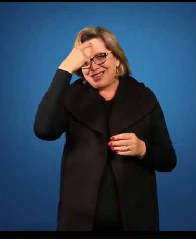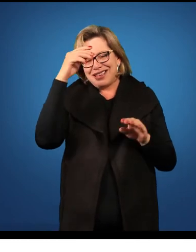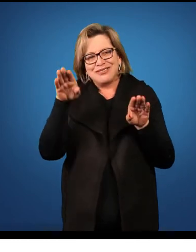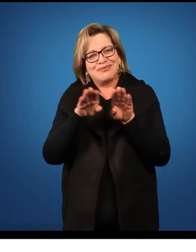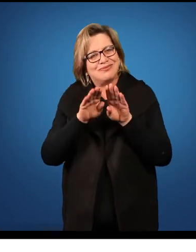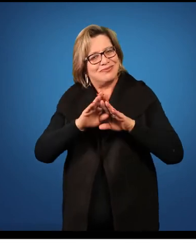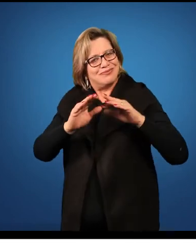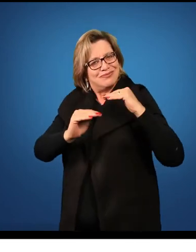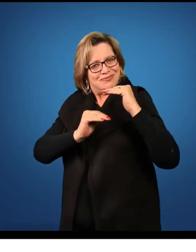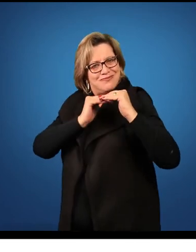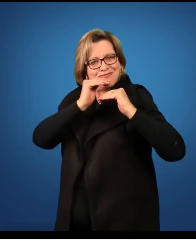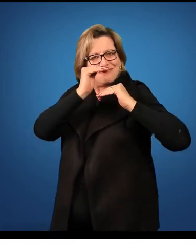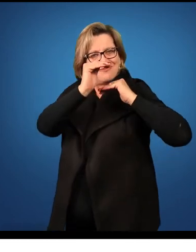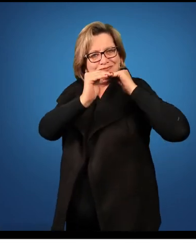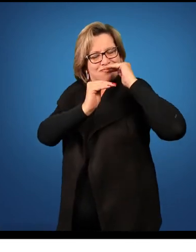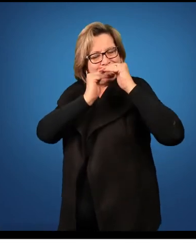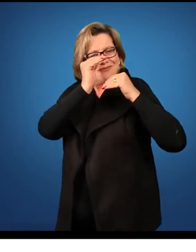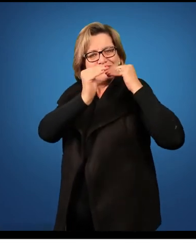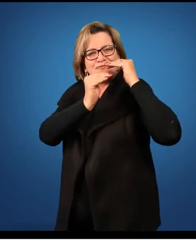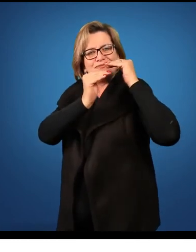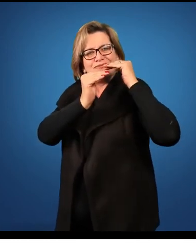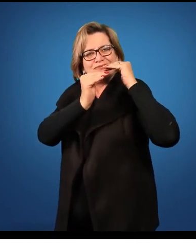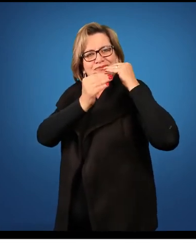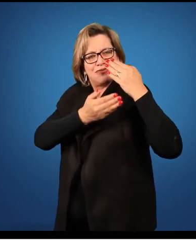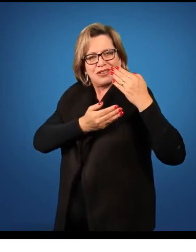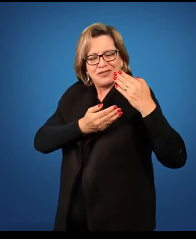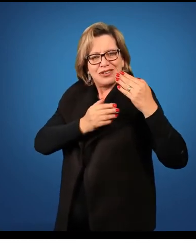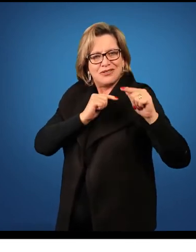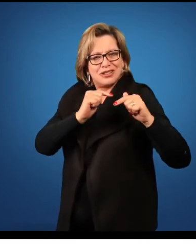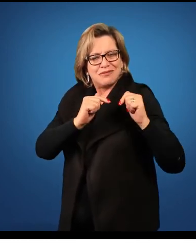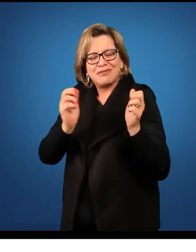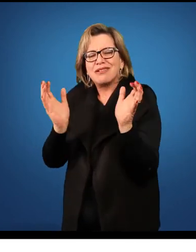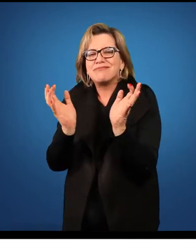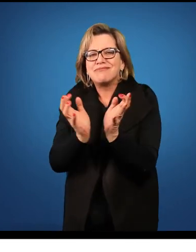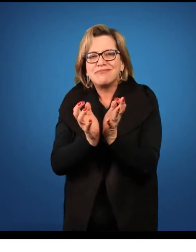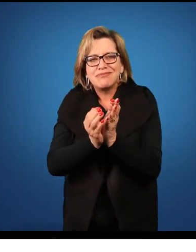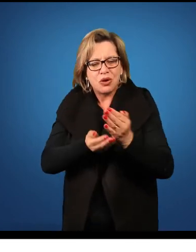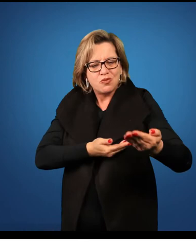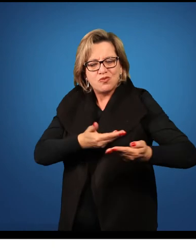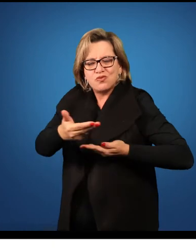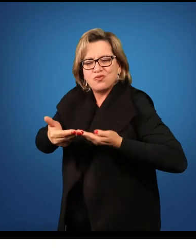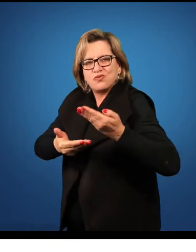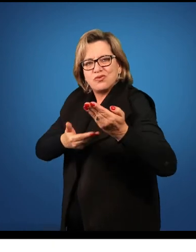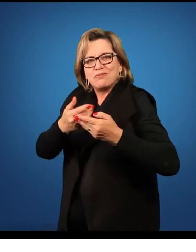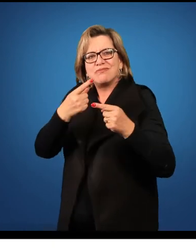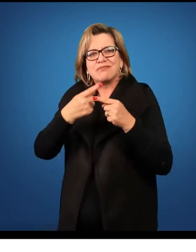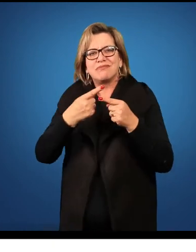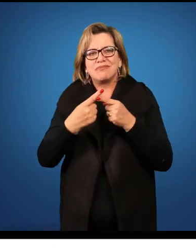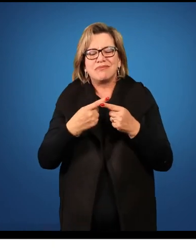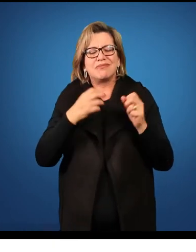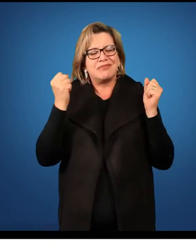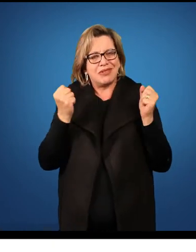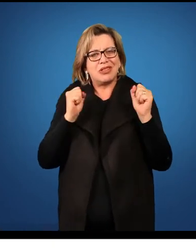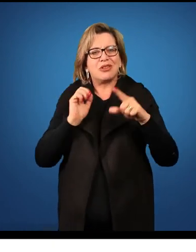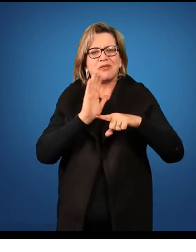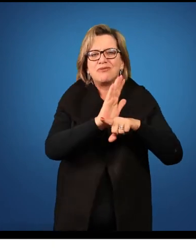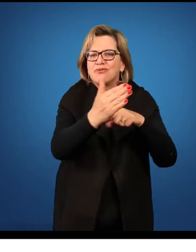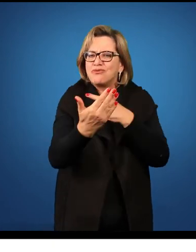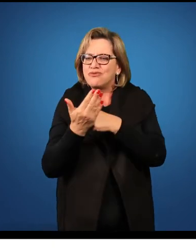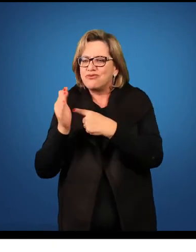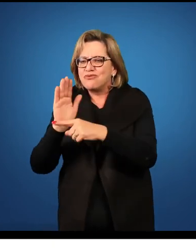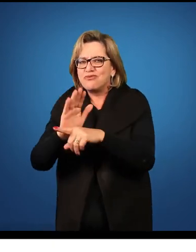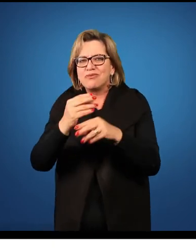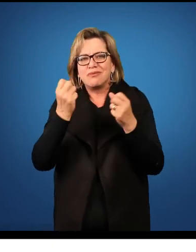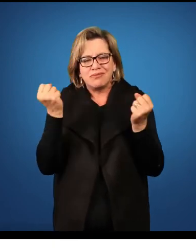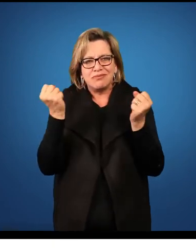desenvolver o espírito de trabalho em equipe, de trabalho em grupo, onde cada um pode contribuir com uma parte na